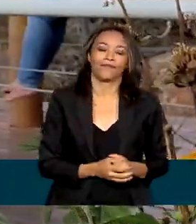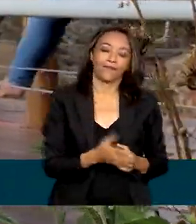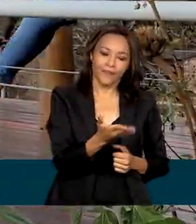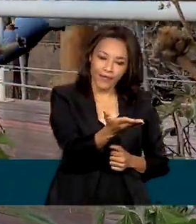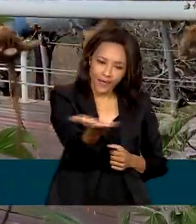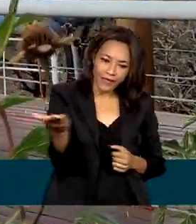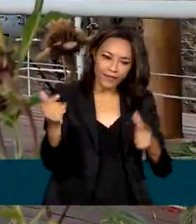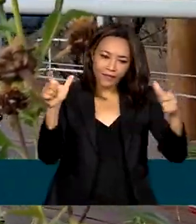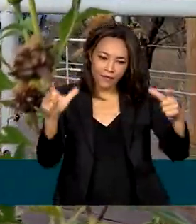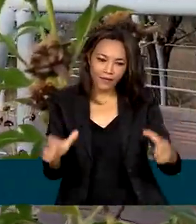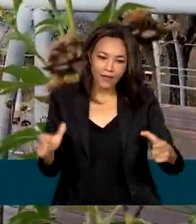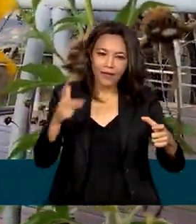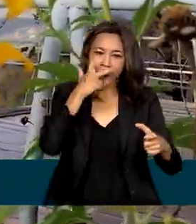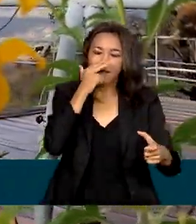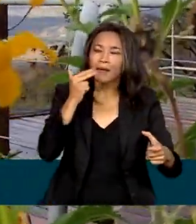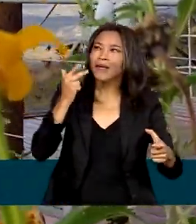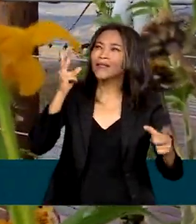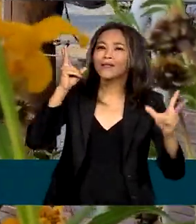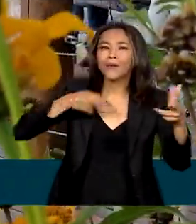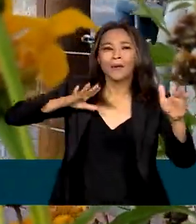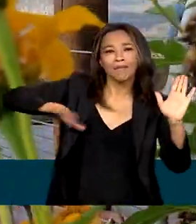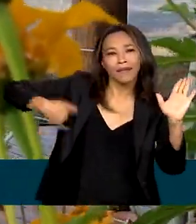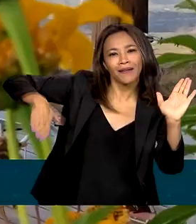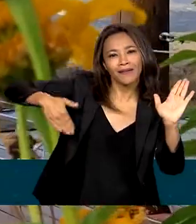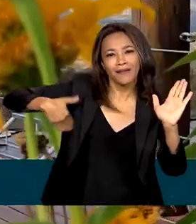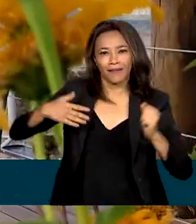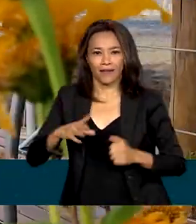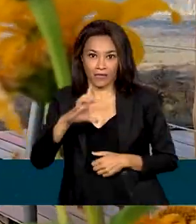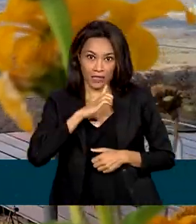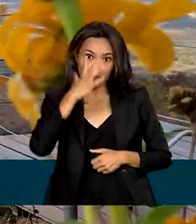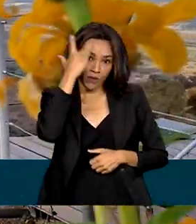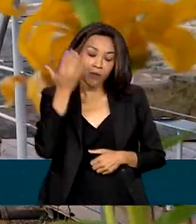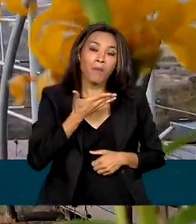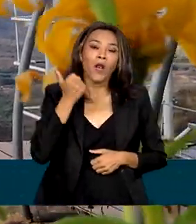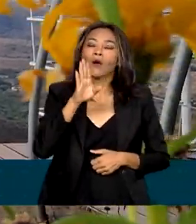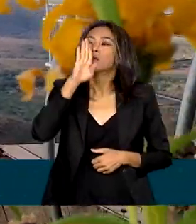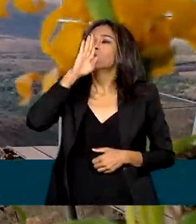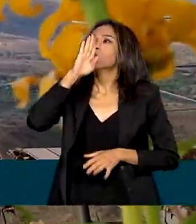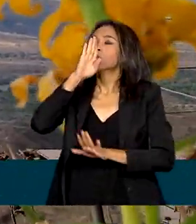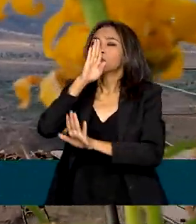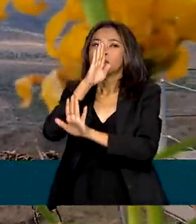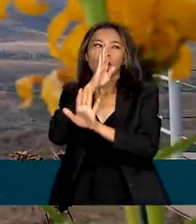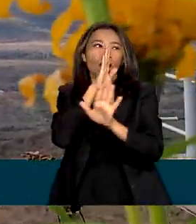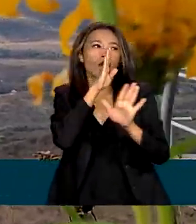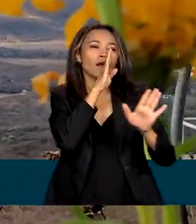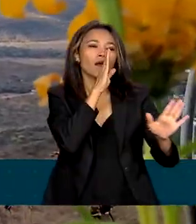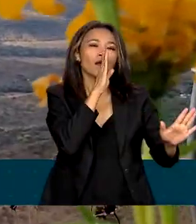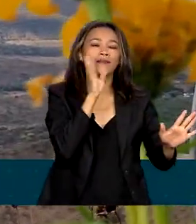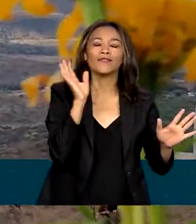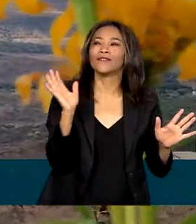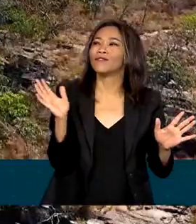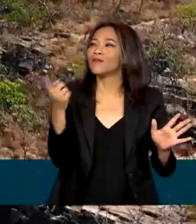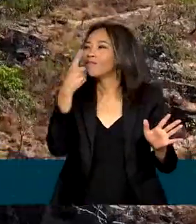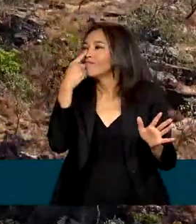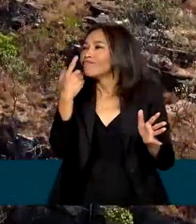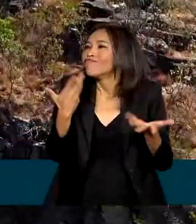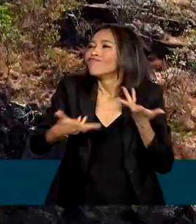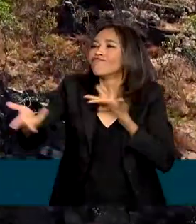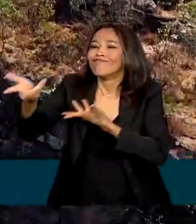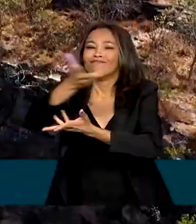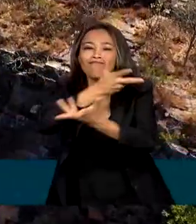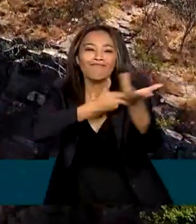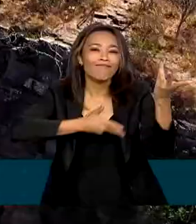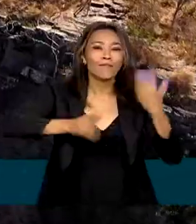o verão é sinônimo de praia. Mas tem pessoas que preferem o silêncio e a intimidade que só é possível quando em